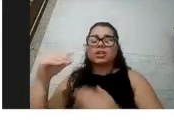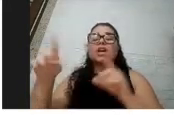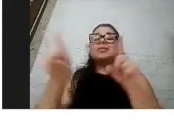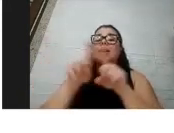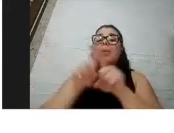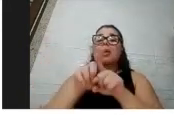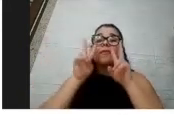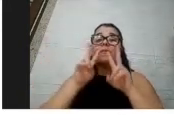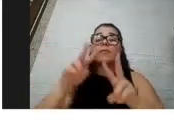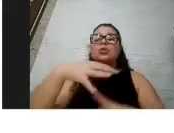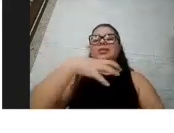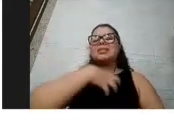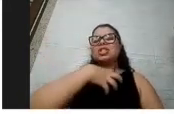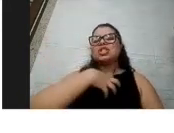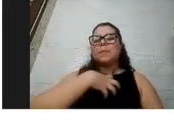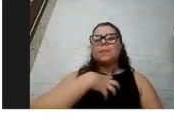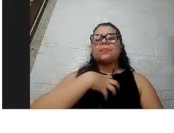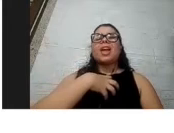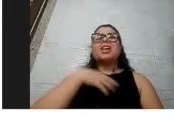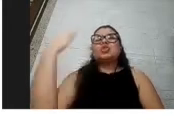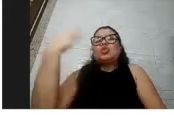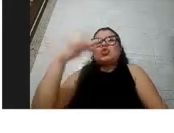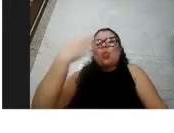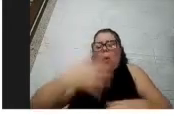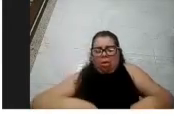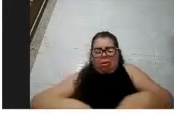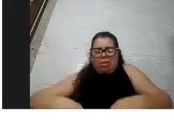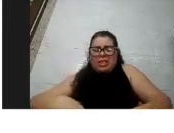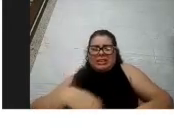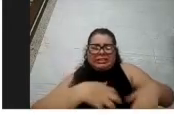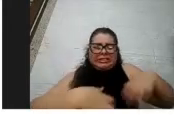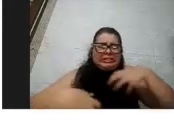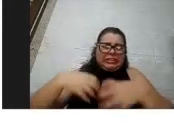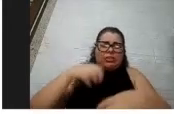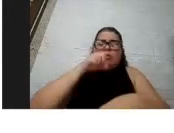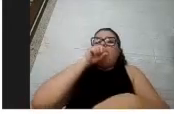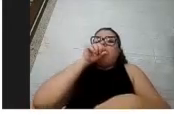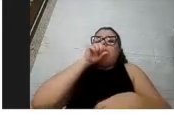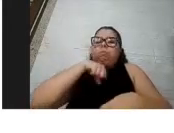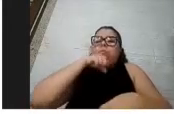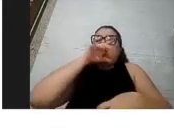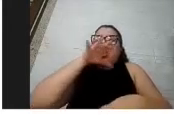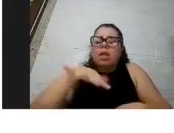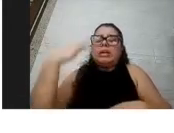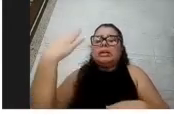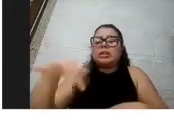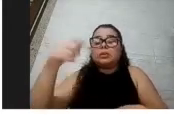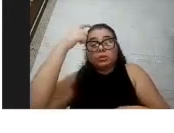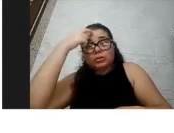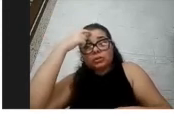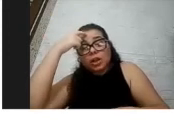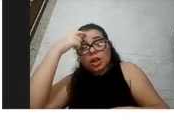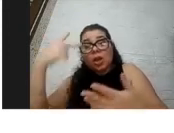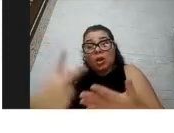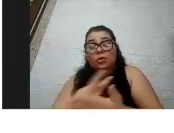que os sintomas de dor abdominal e náuseas e vômitos e dor de cabeça são mais frequentes nas pessoas